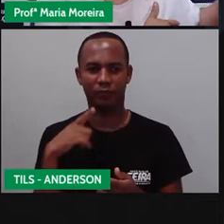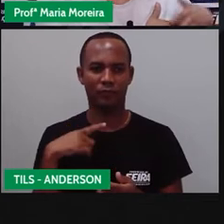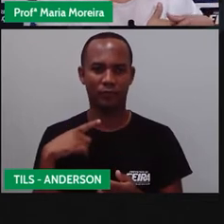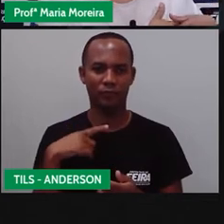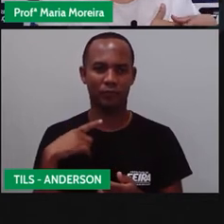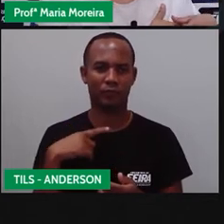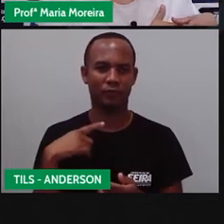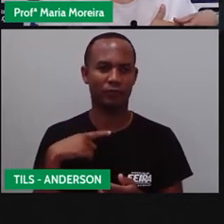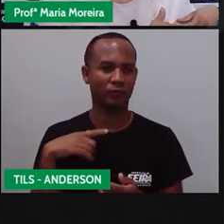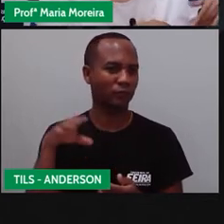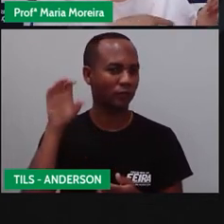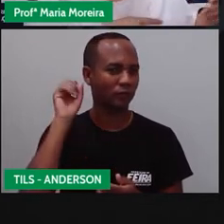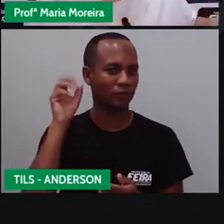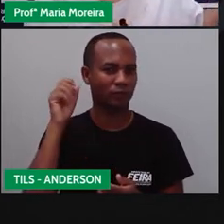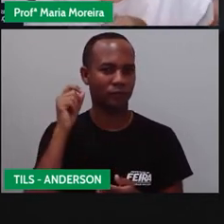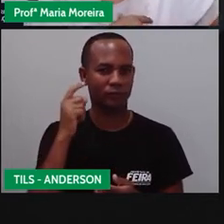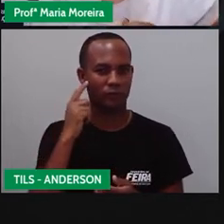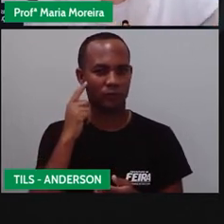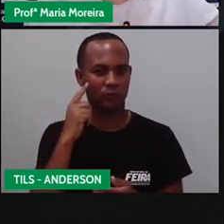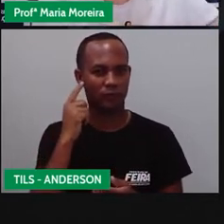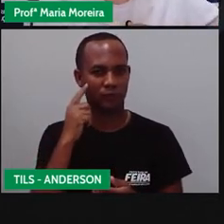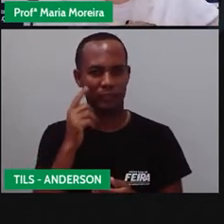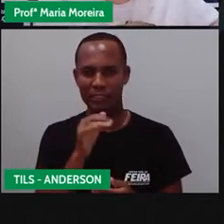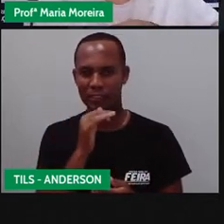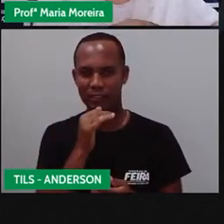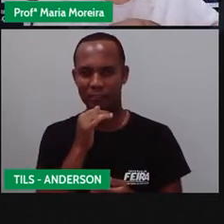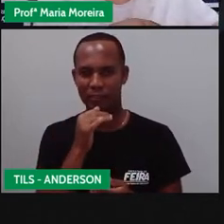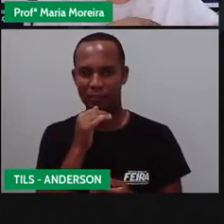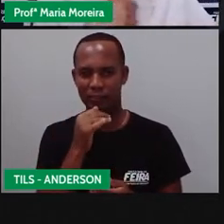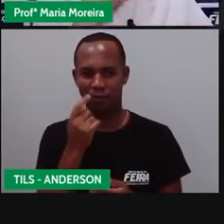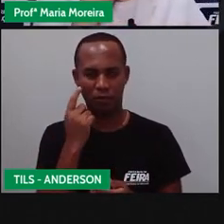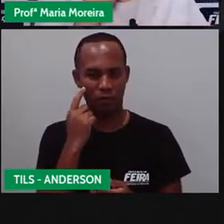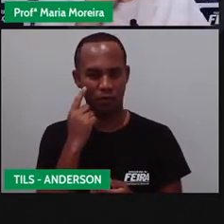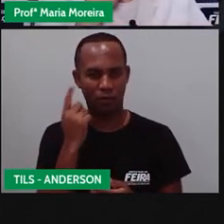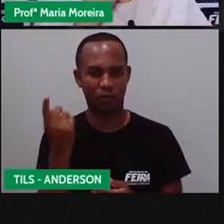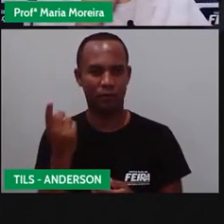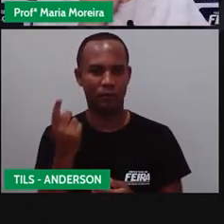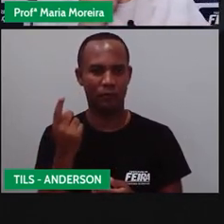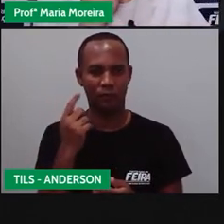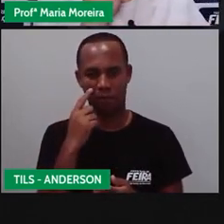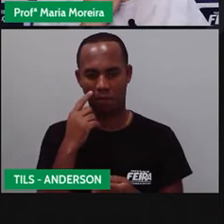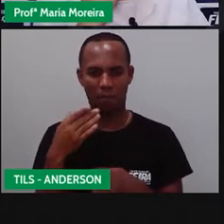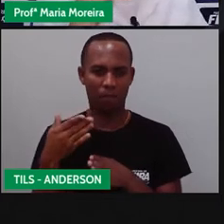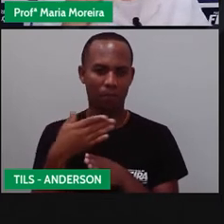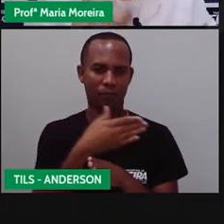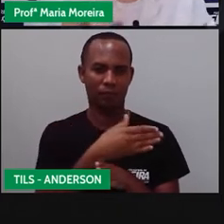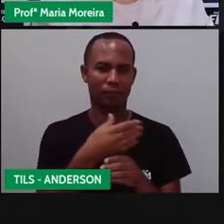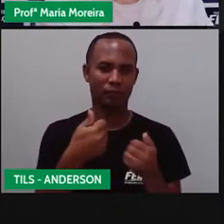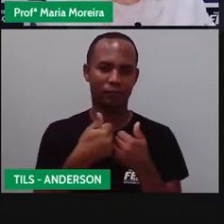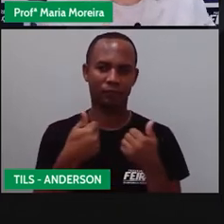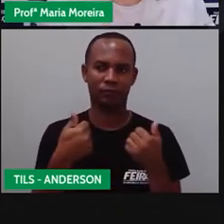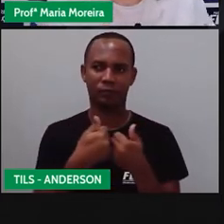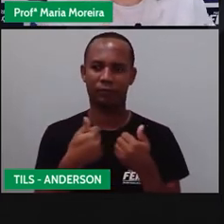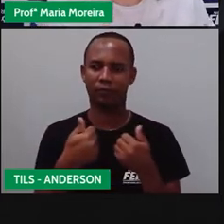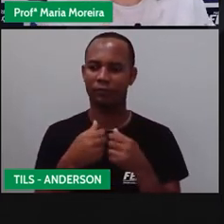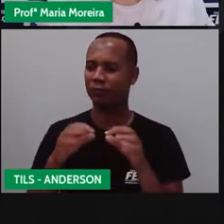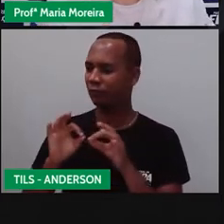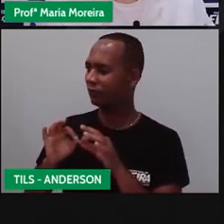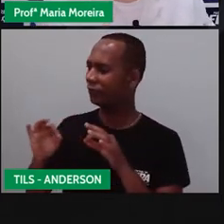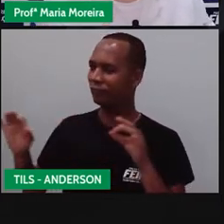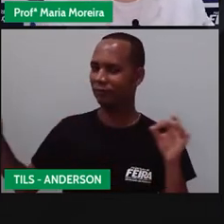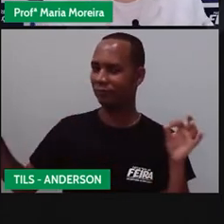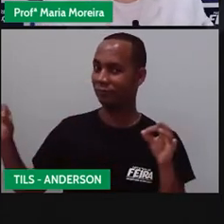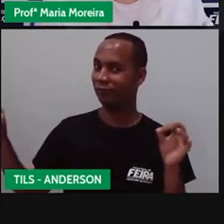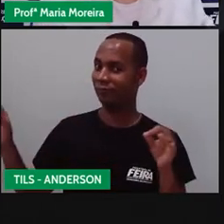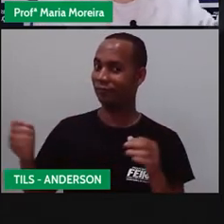áudio lá na parte dele. já perceberam que demora um pouco para eu chegar até a cabine de Anderson, por conta do distanciamento social.